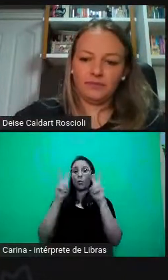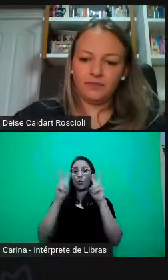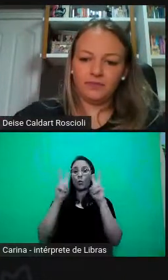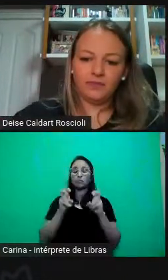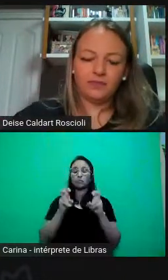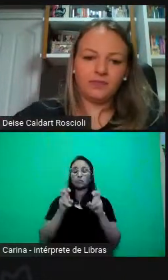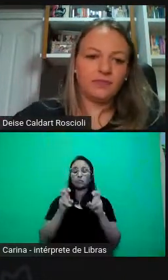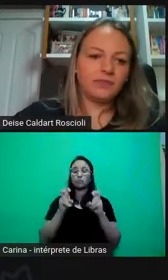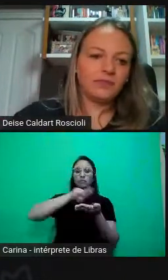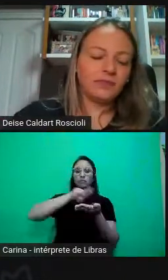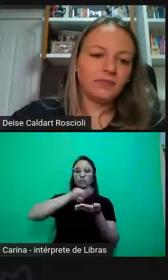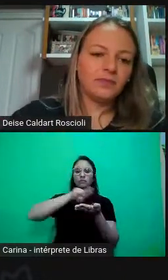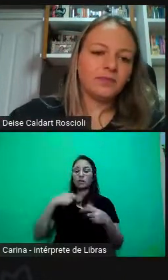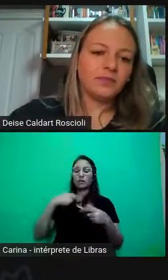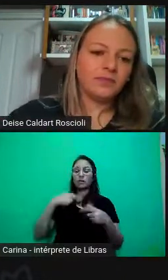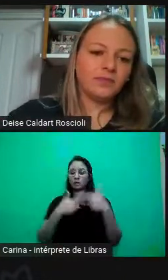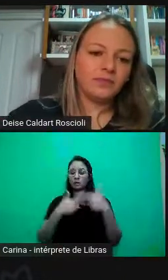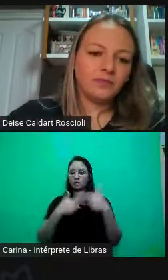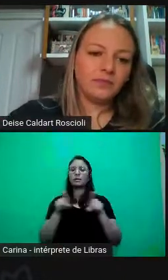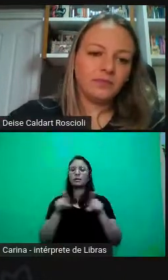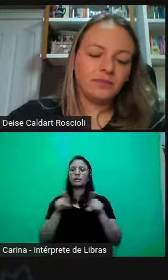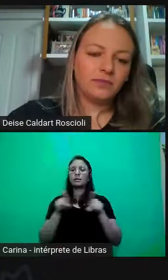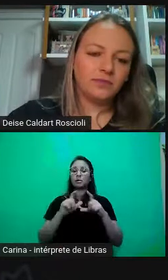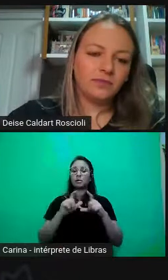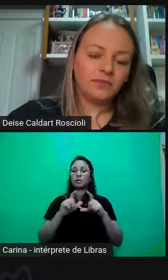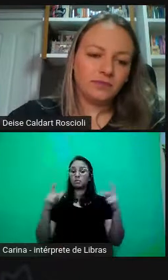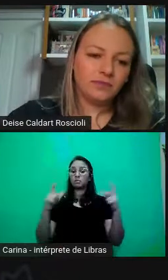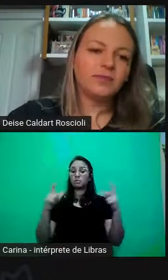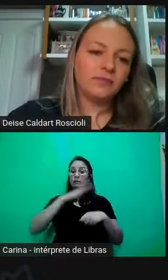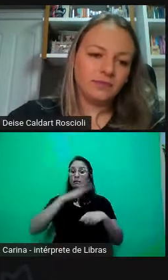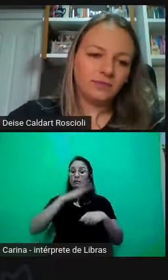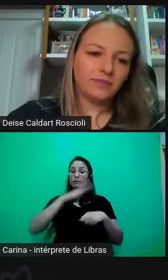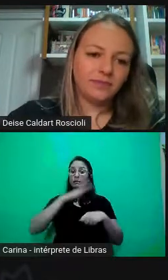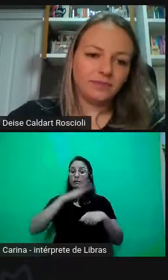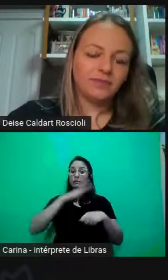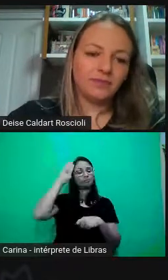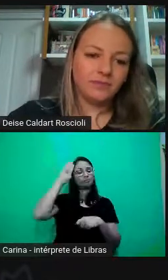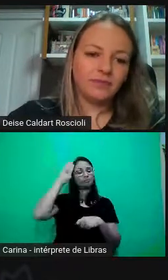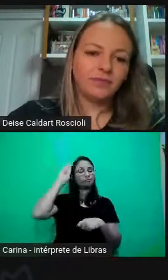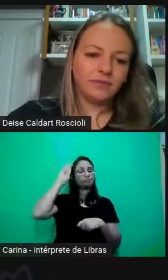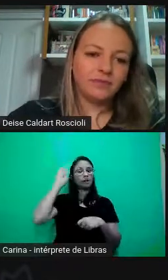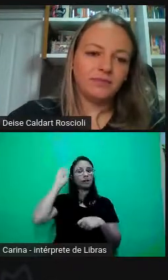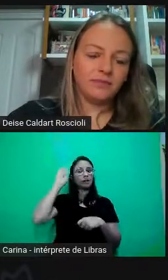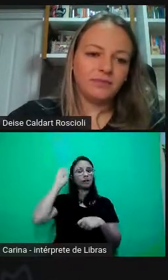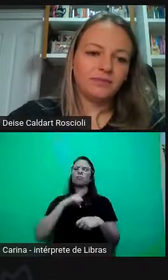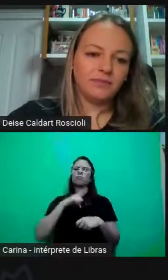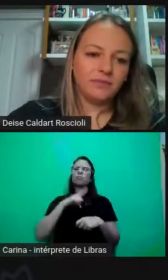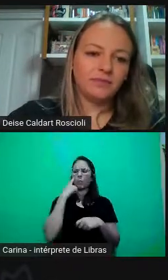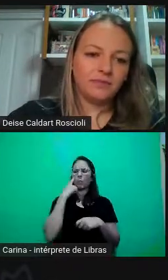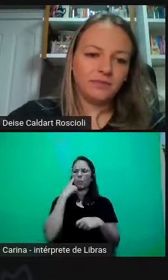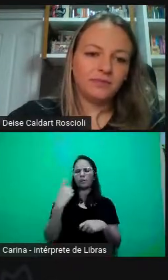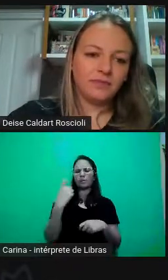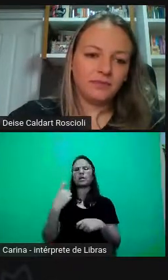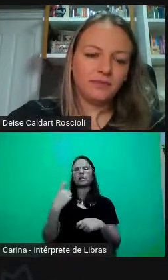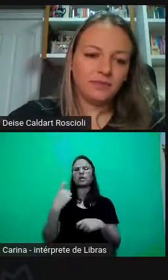tem crescido também no campo acadêmico. A gente tem visto, assim, um interesse acadêmico grande,